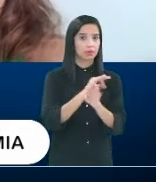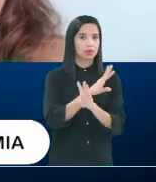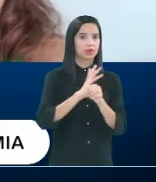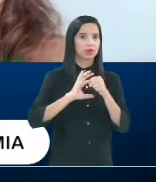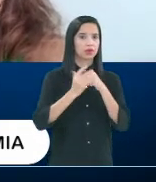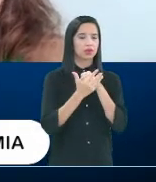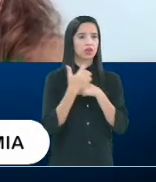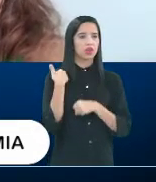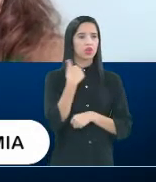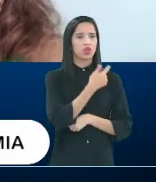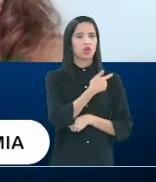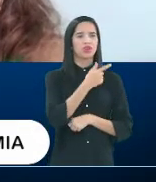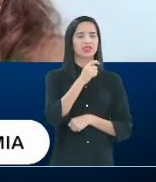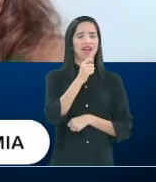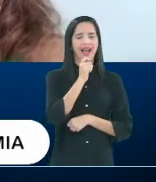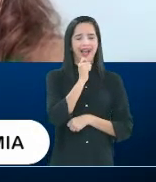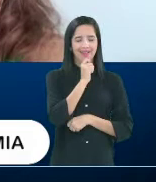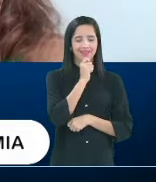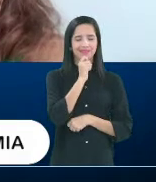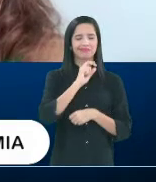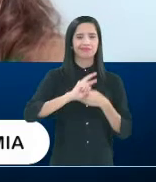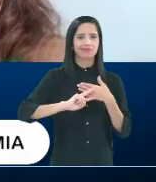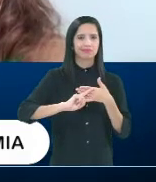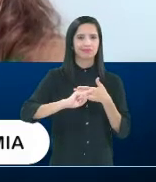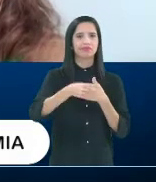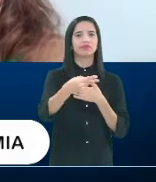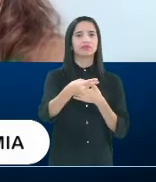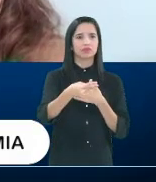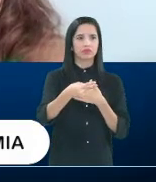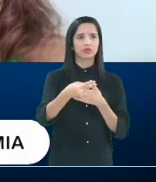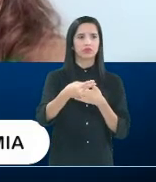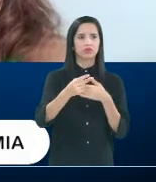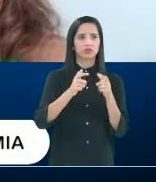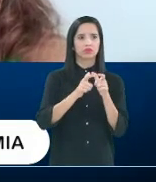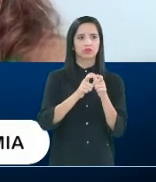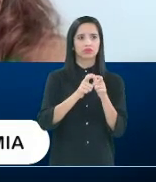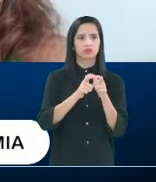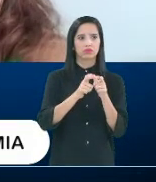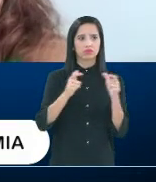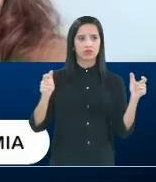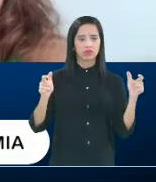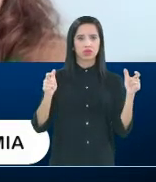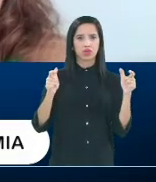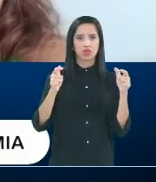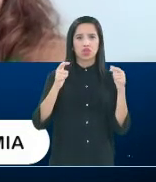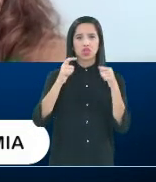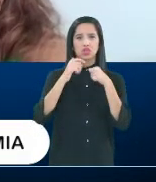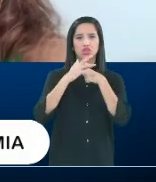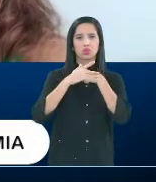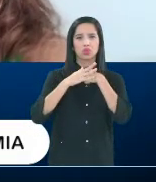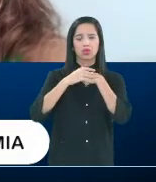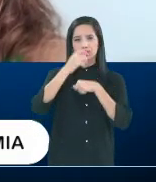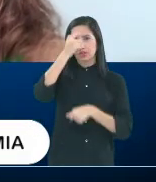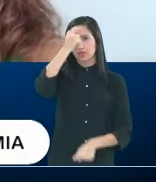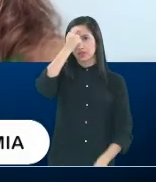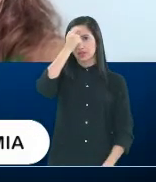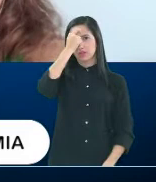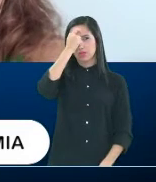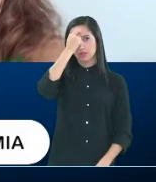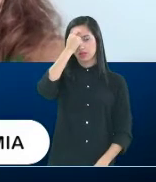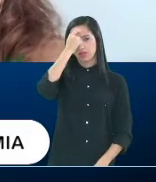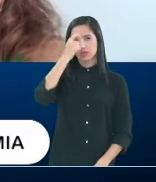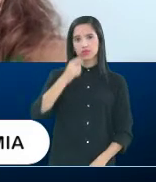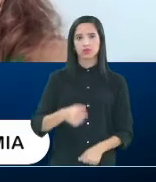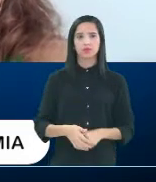ainda teremos reflexos do aumento do número de de transtornos mentais, né? Em todos os